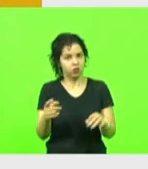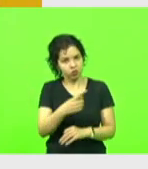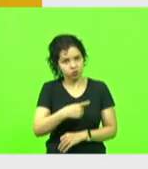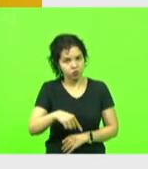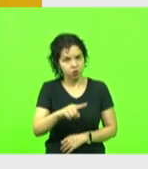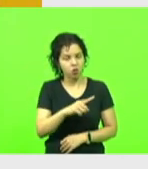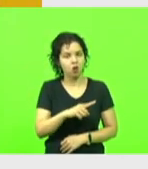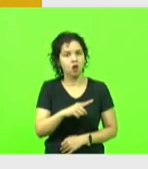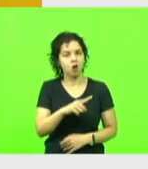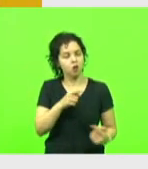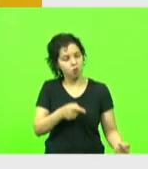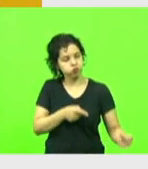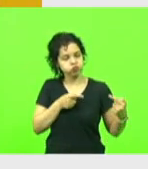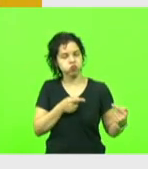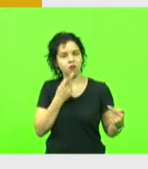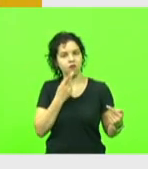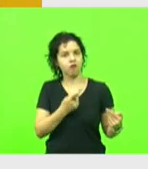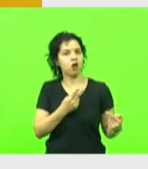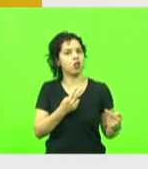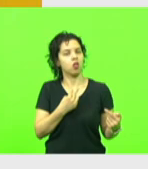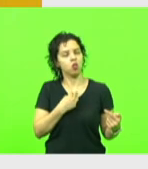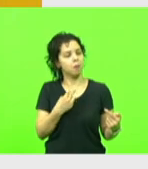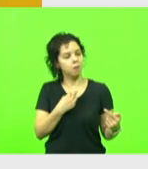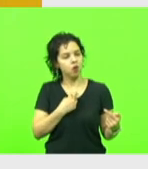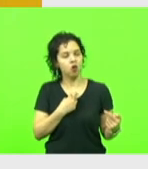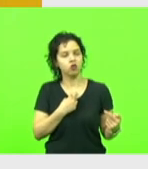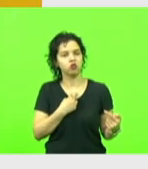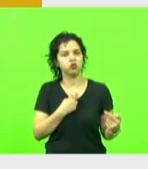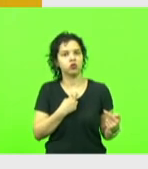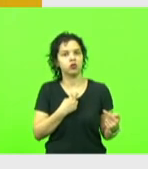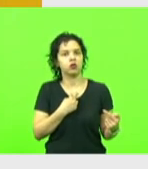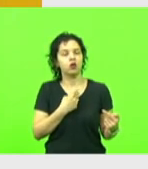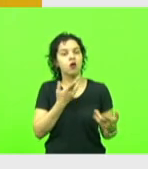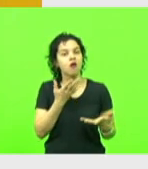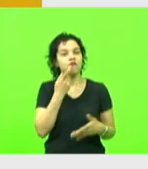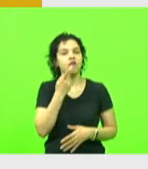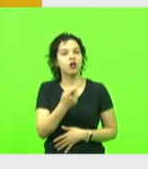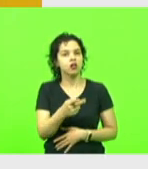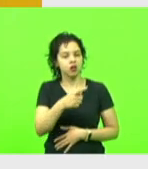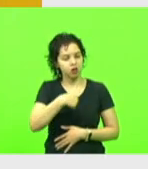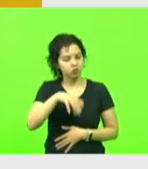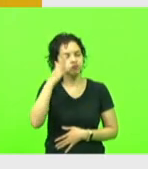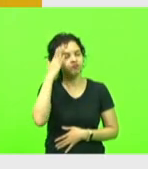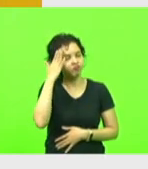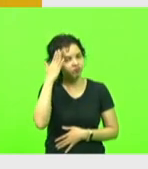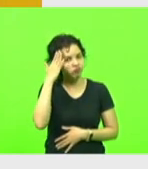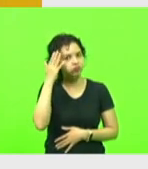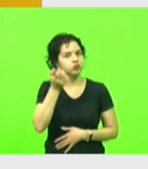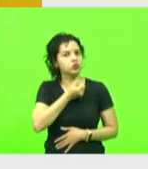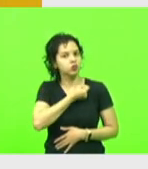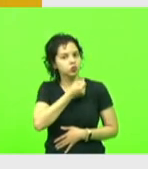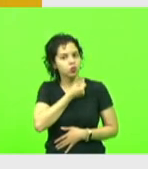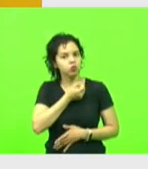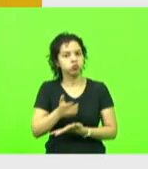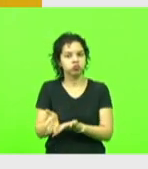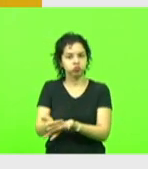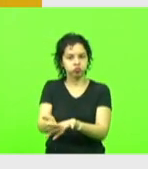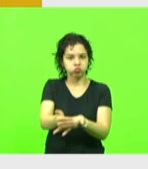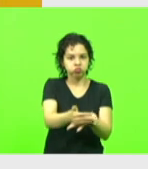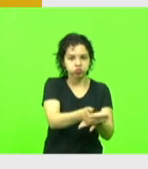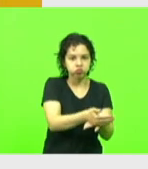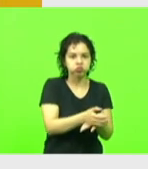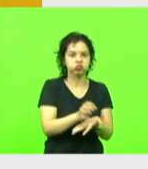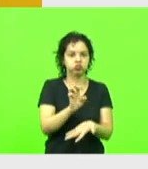e diz que não dá para ficar essa tabela, eu quero dizer que eu tenho ciência dos números da arrecadação do Estado